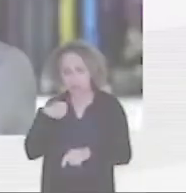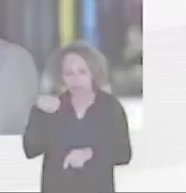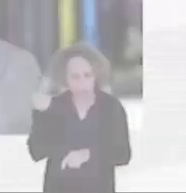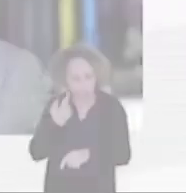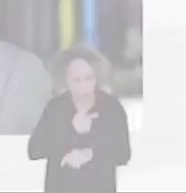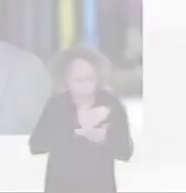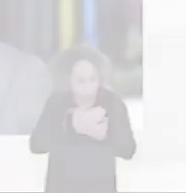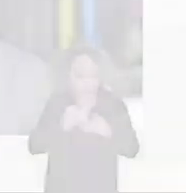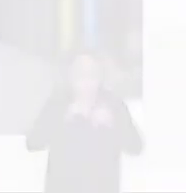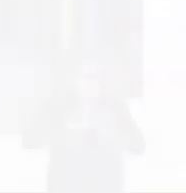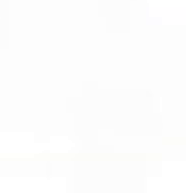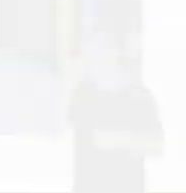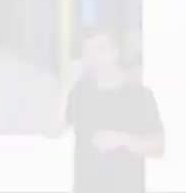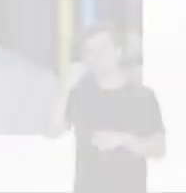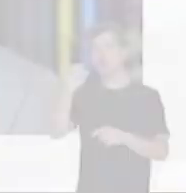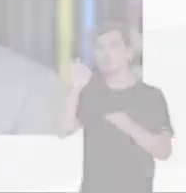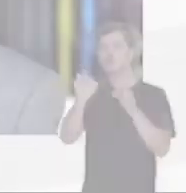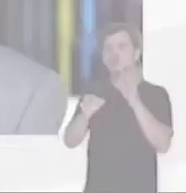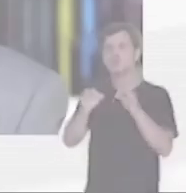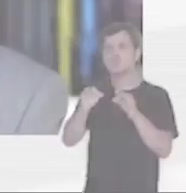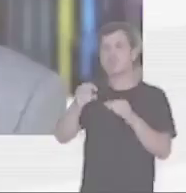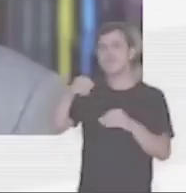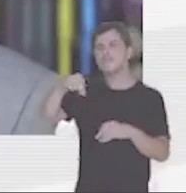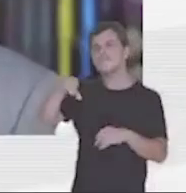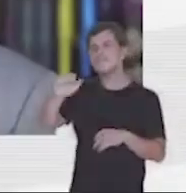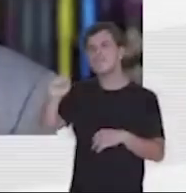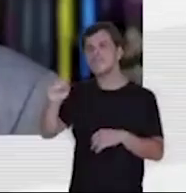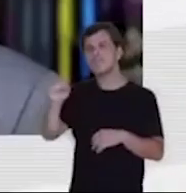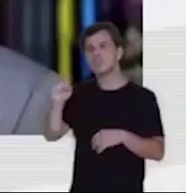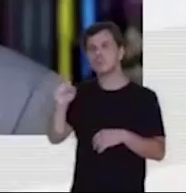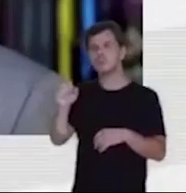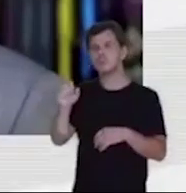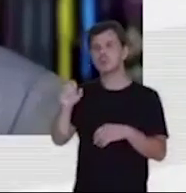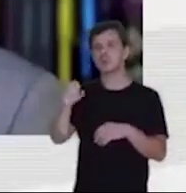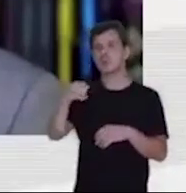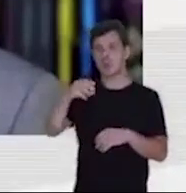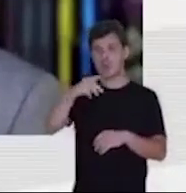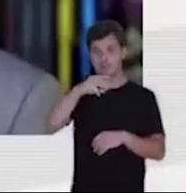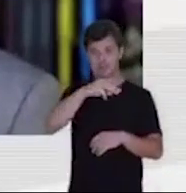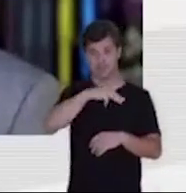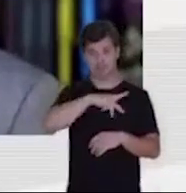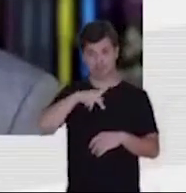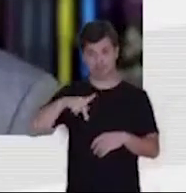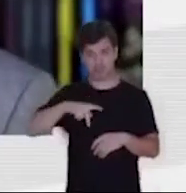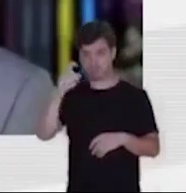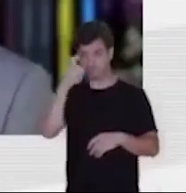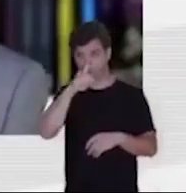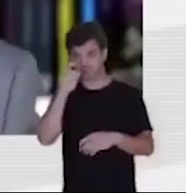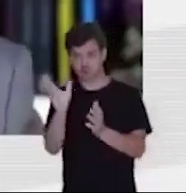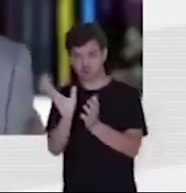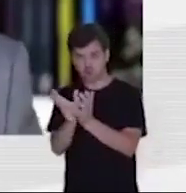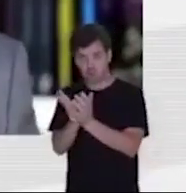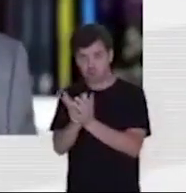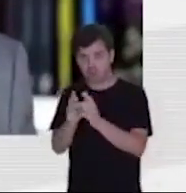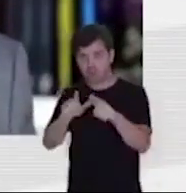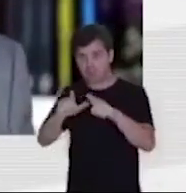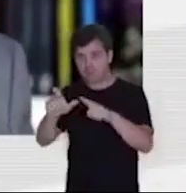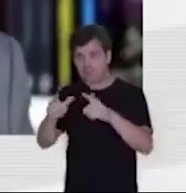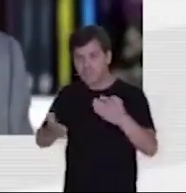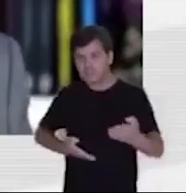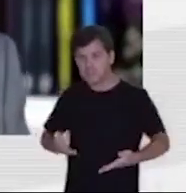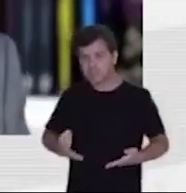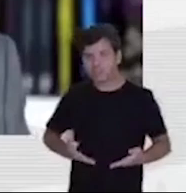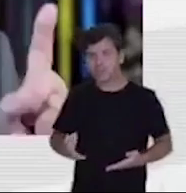e todas as religiões. Eu precisava provar que aquela turma do Ministério Público era mentirosa. Que eles estavam trabalhando a